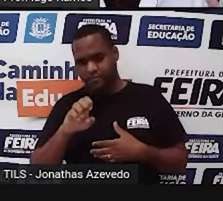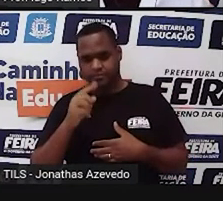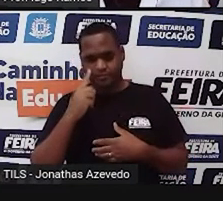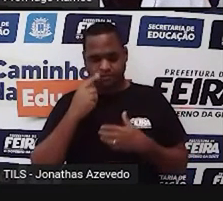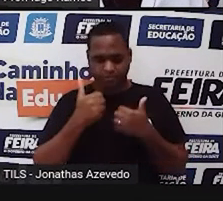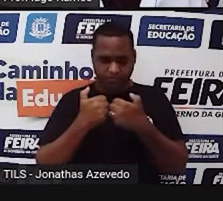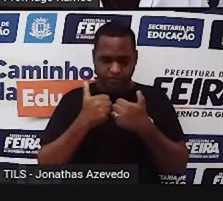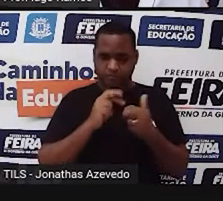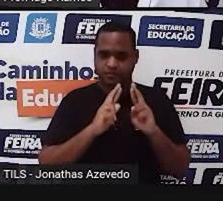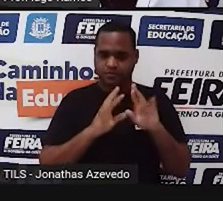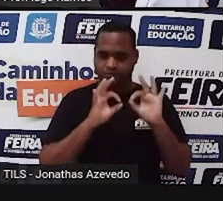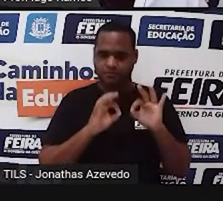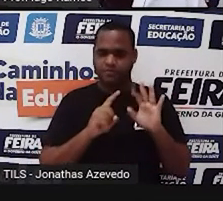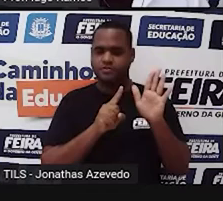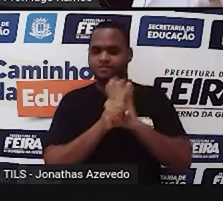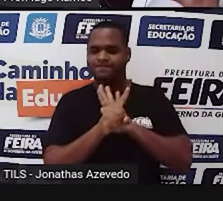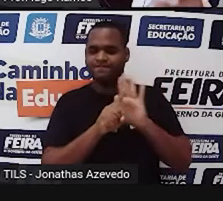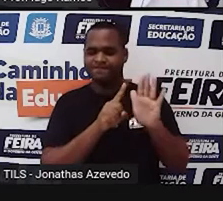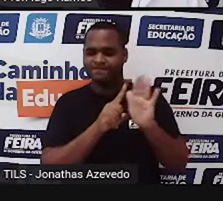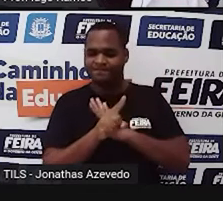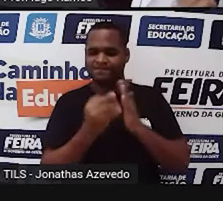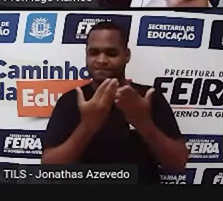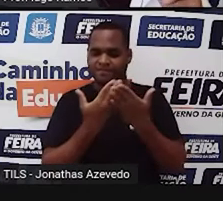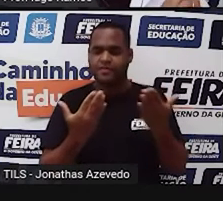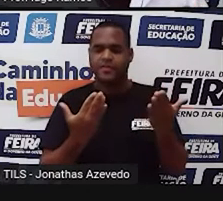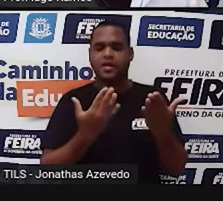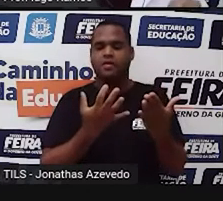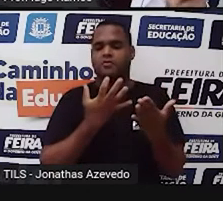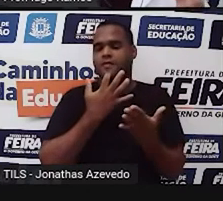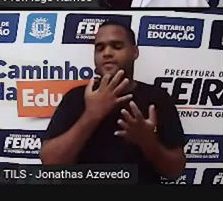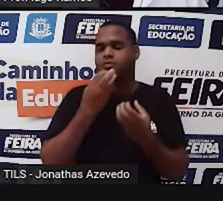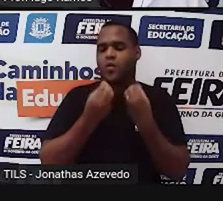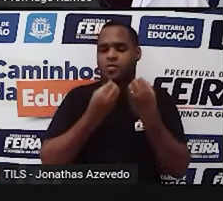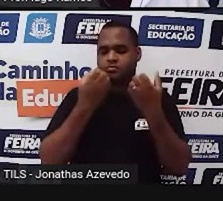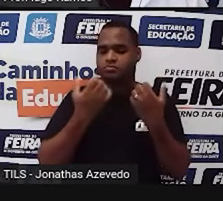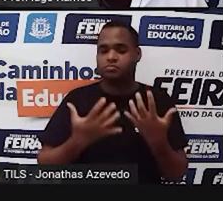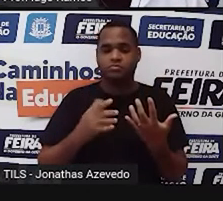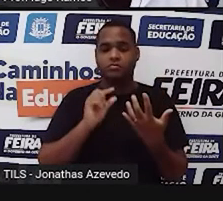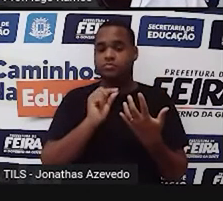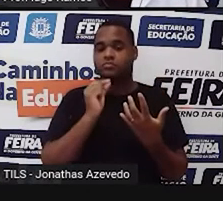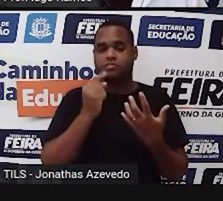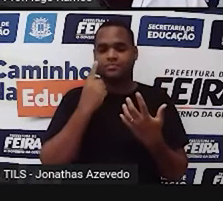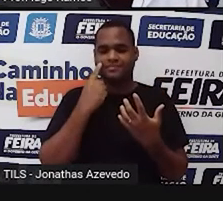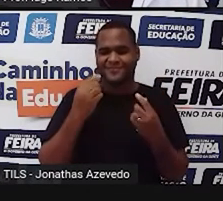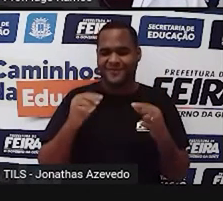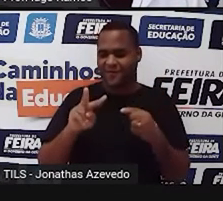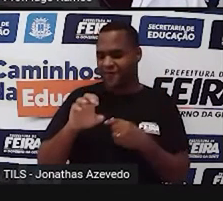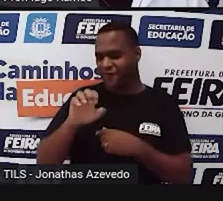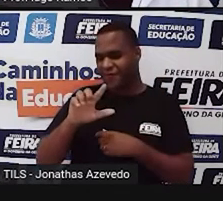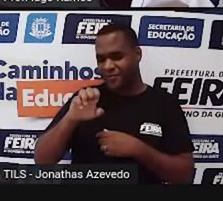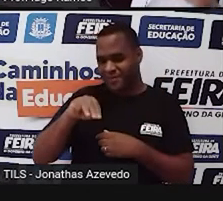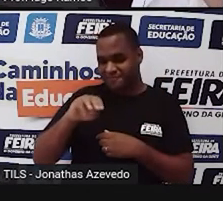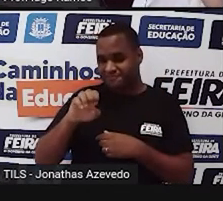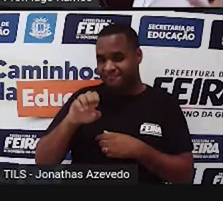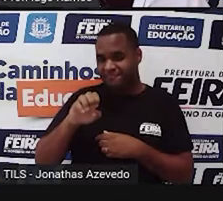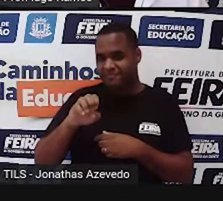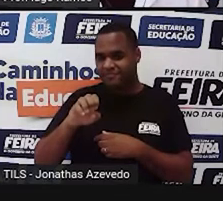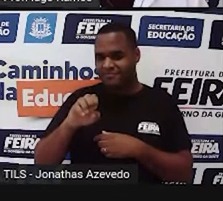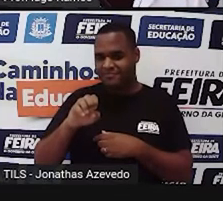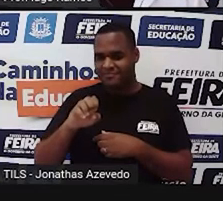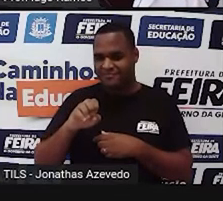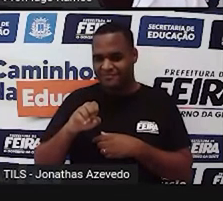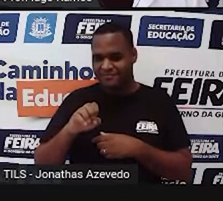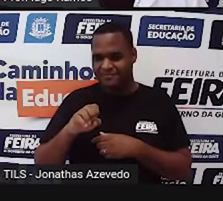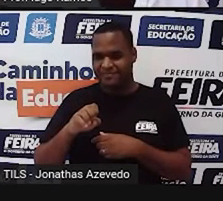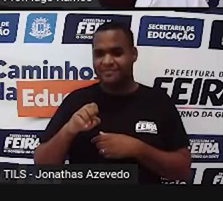joguinho de perguntas e respostas para reconhecer a medida, né? Chamada volume. A gente